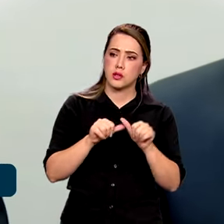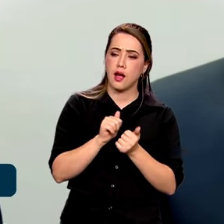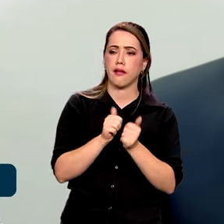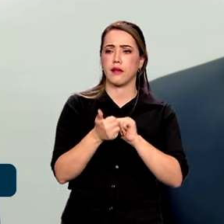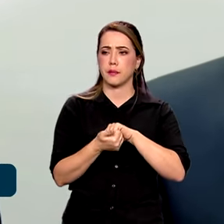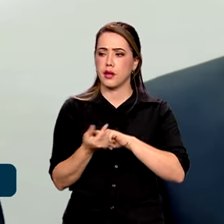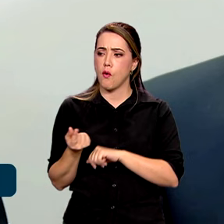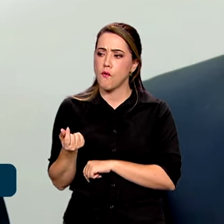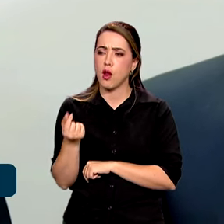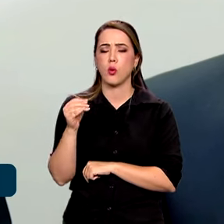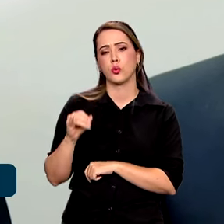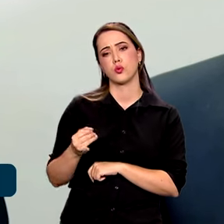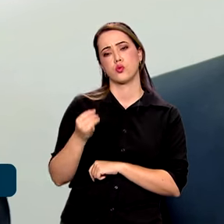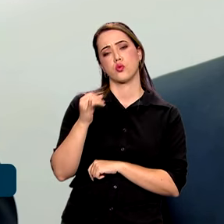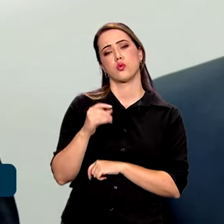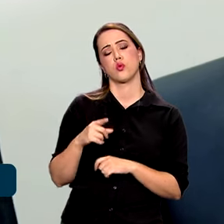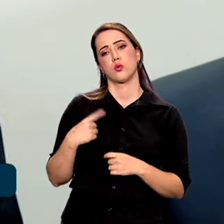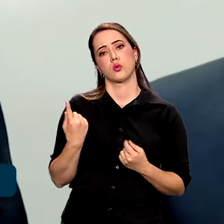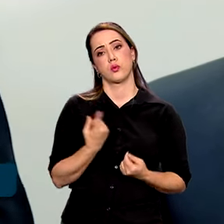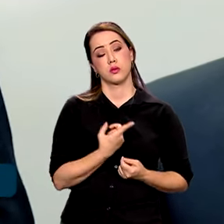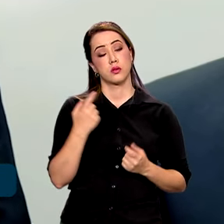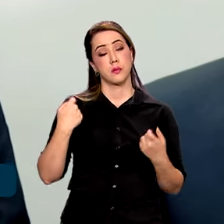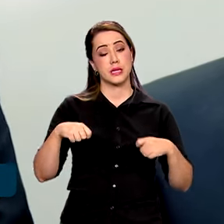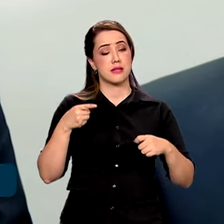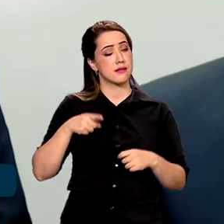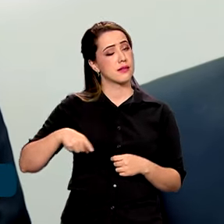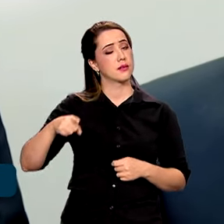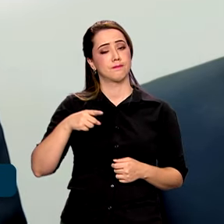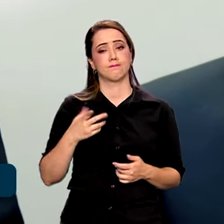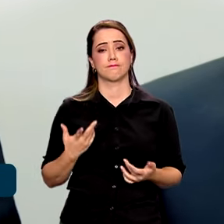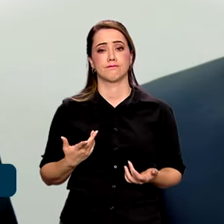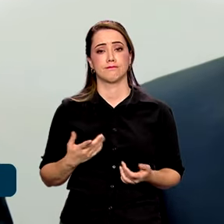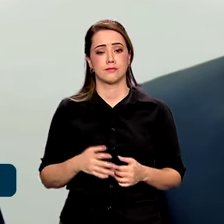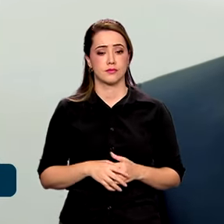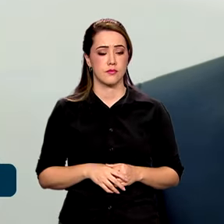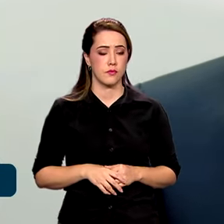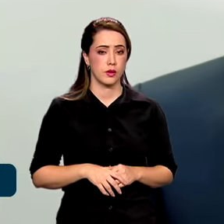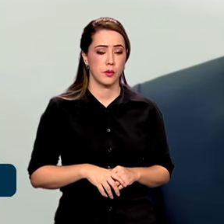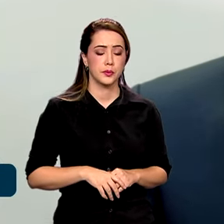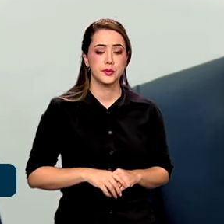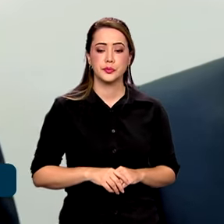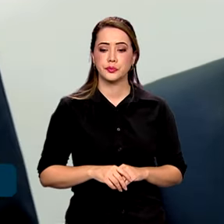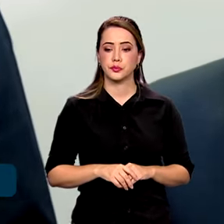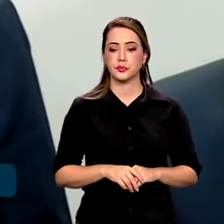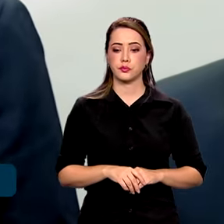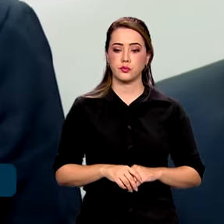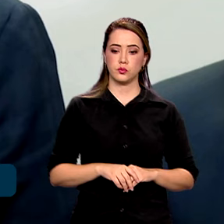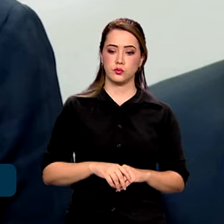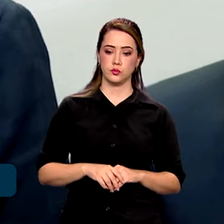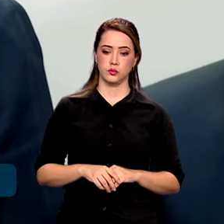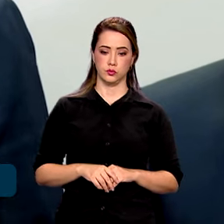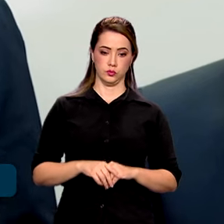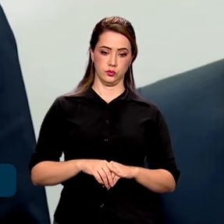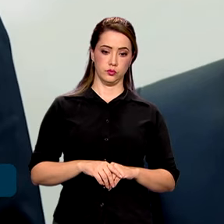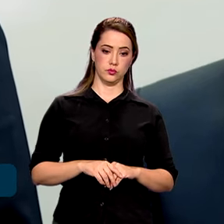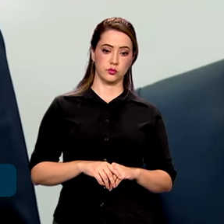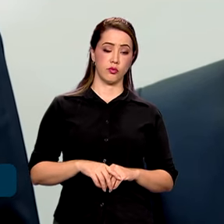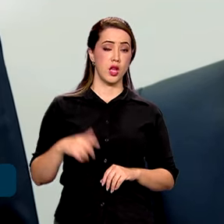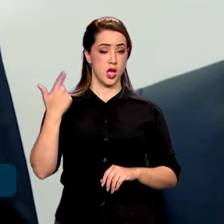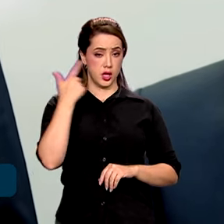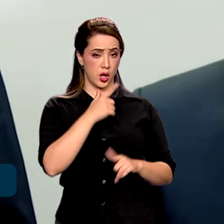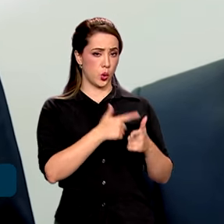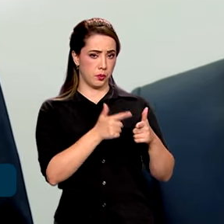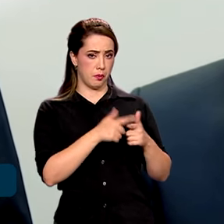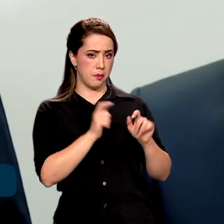monetária. É isso que tem que ser feito, na minha opinião. E a lei de estudo, você tem algum outro ponto de atenção que pode atrapalhar o crescimento?